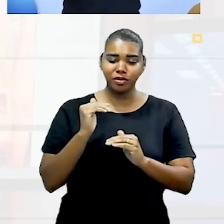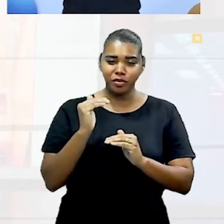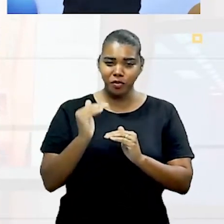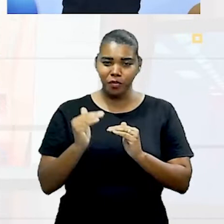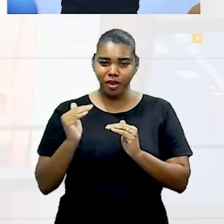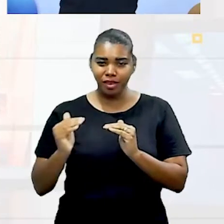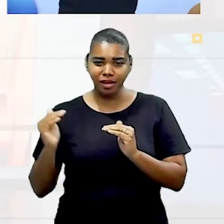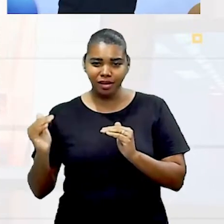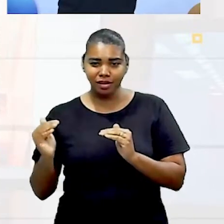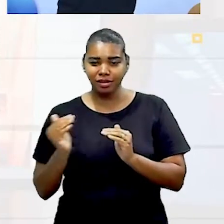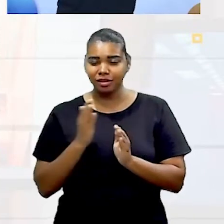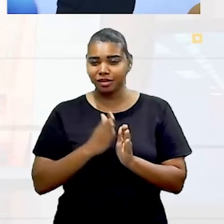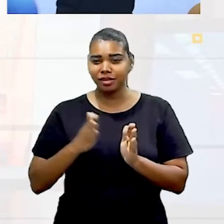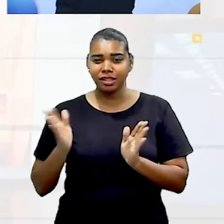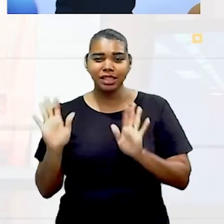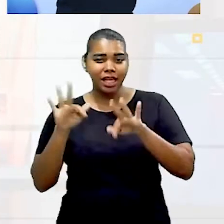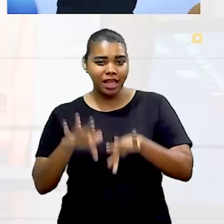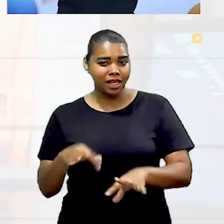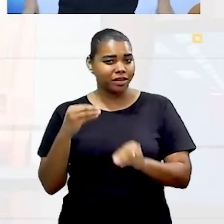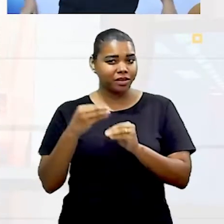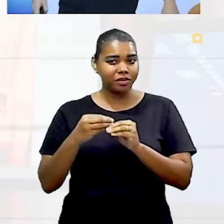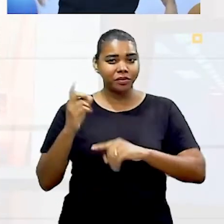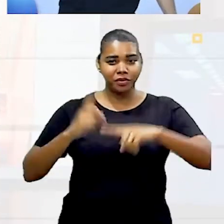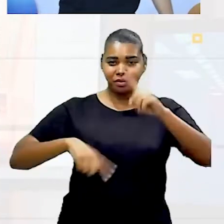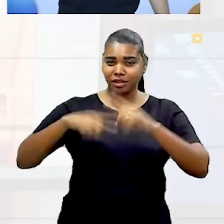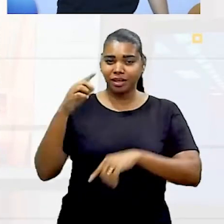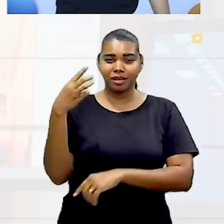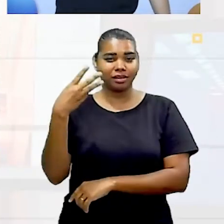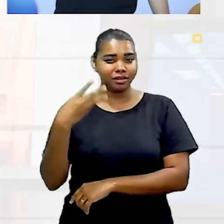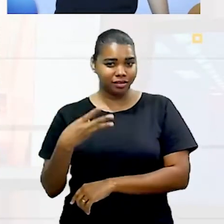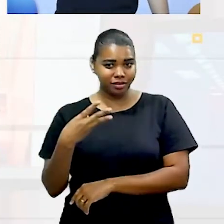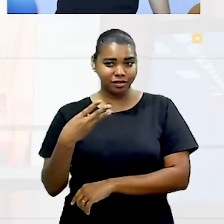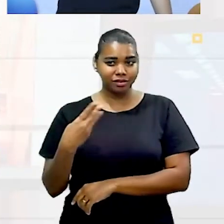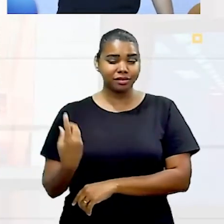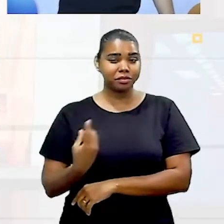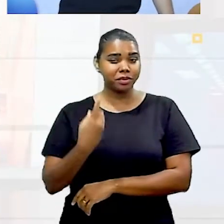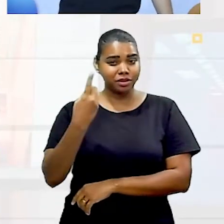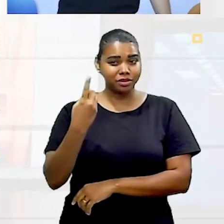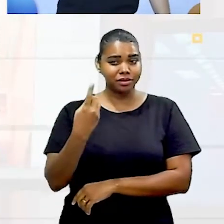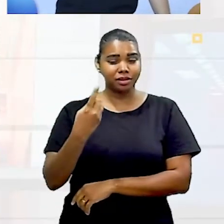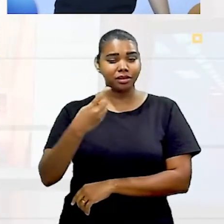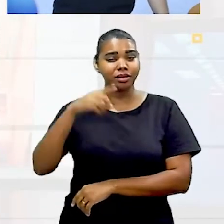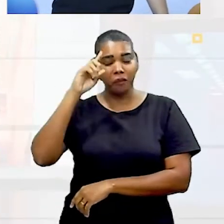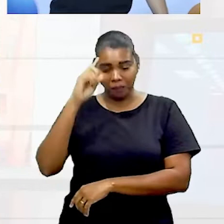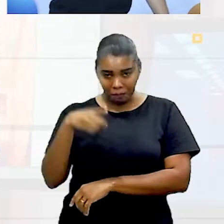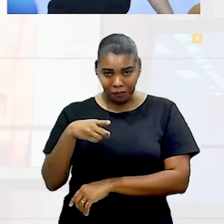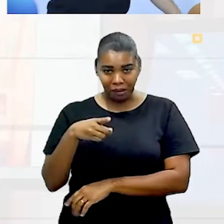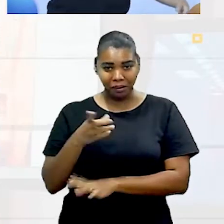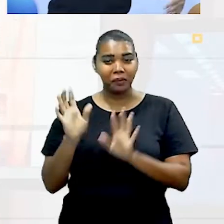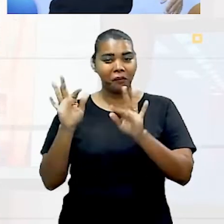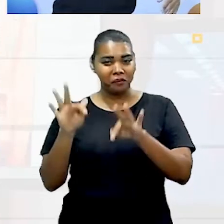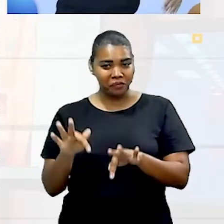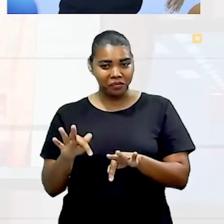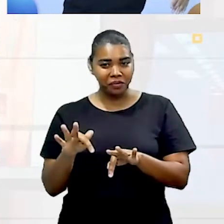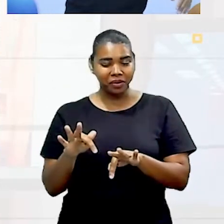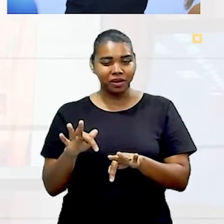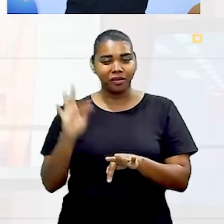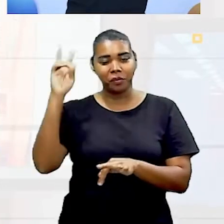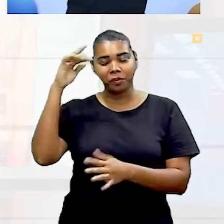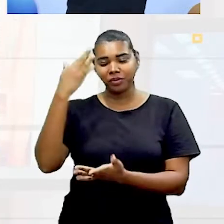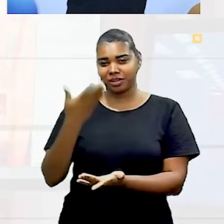E no final, vai ter esse ponto de virada 3, que seria o mais alto, que é o chefão final, por exemplo. O ponto da história.